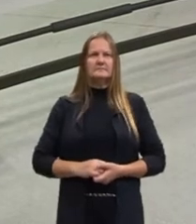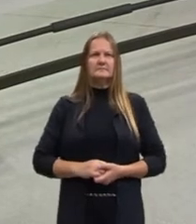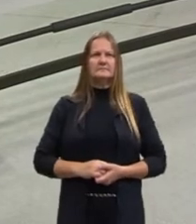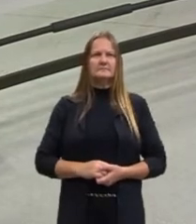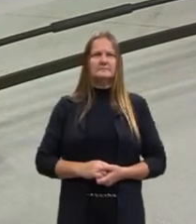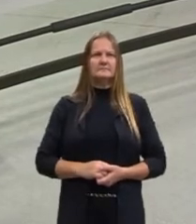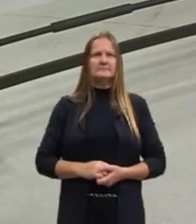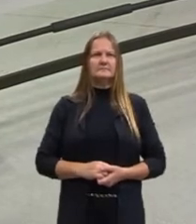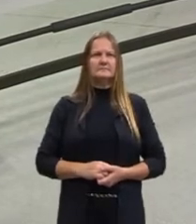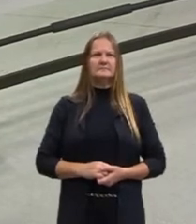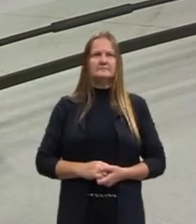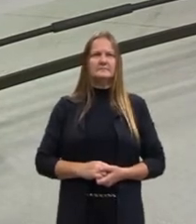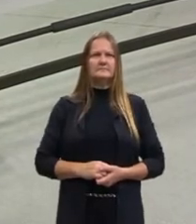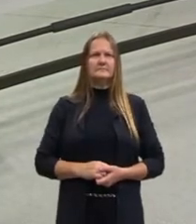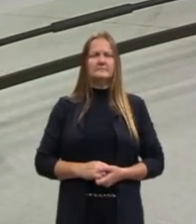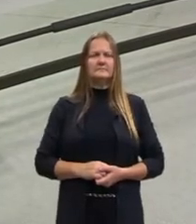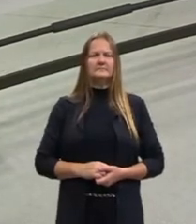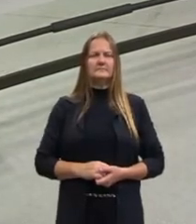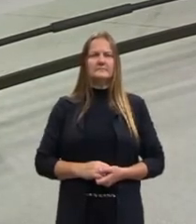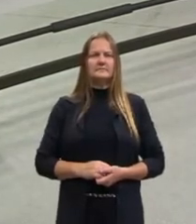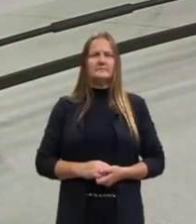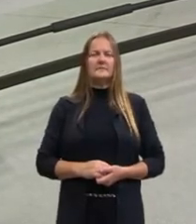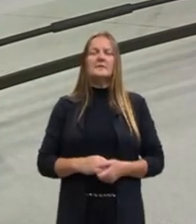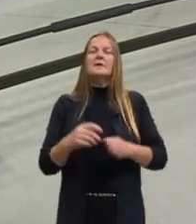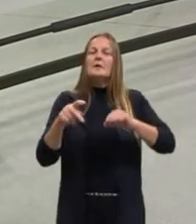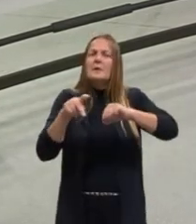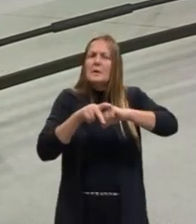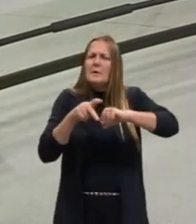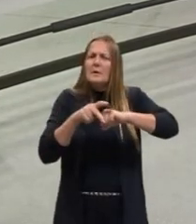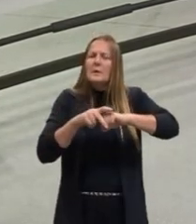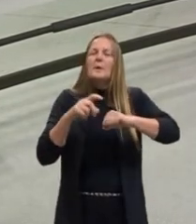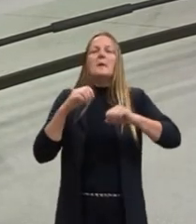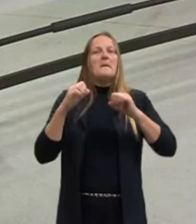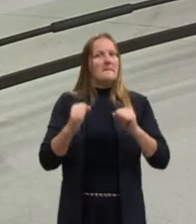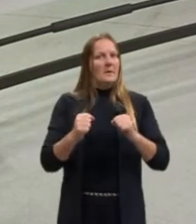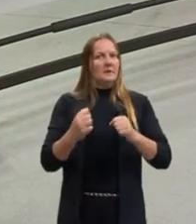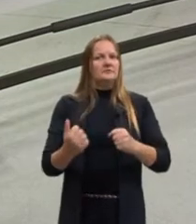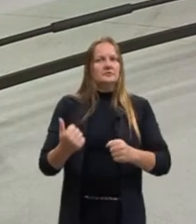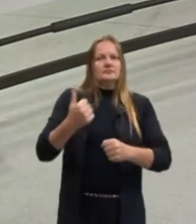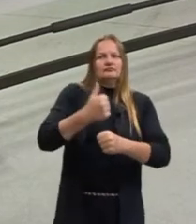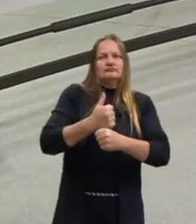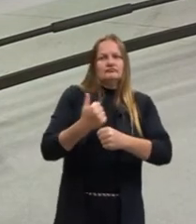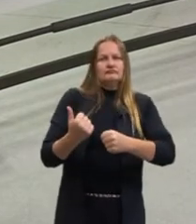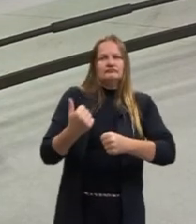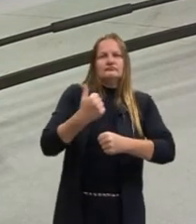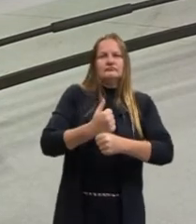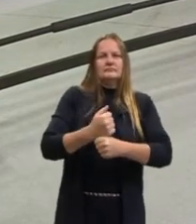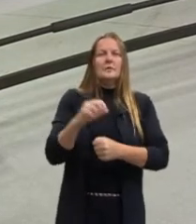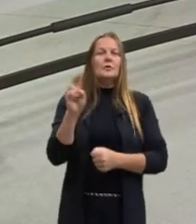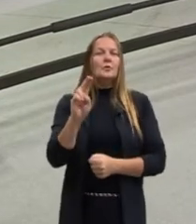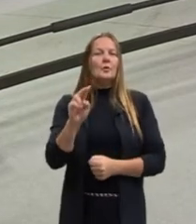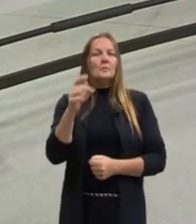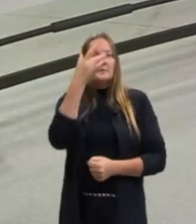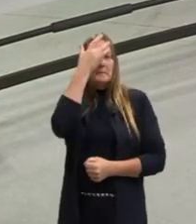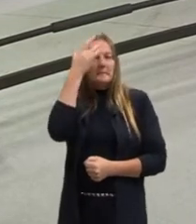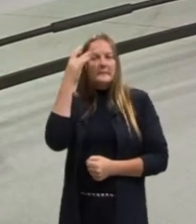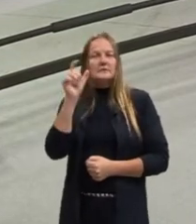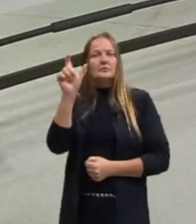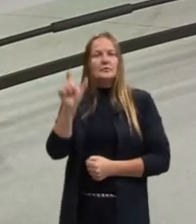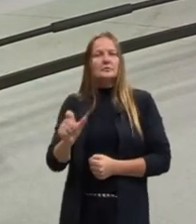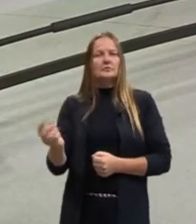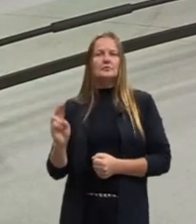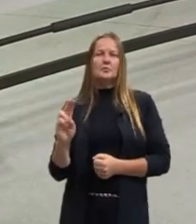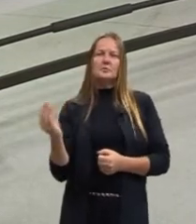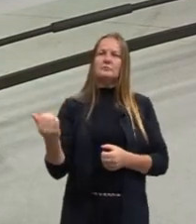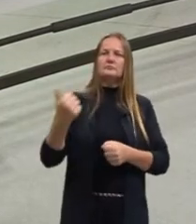Pessoal, e obviamente que esses pronomes podem ser substituídos por nomes de pessoas, certo? Vamos